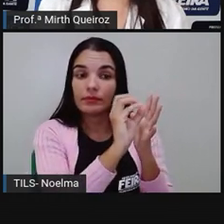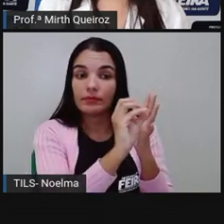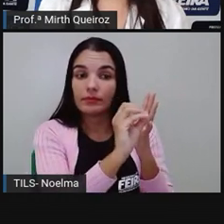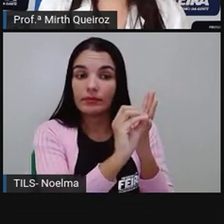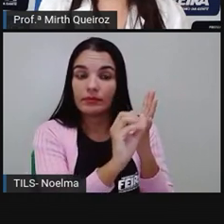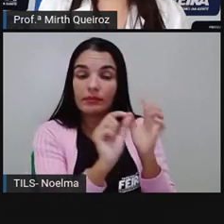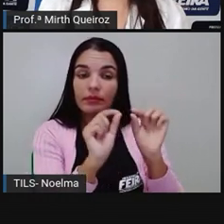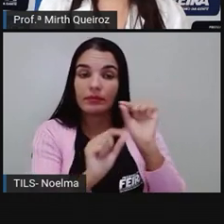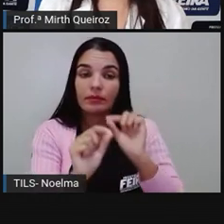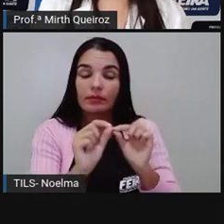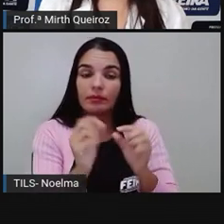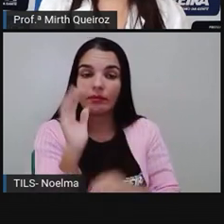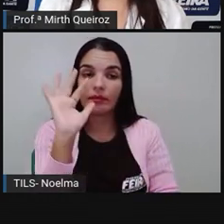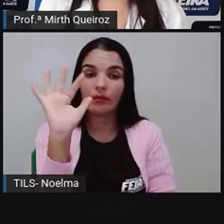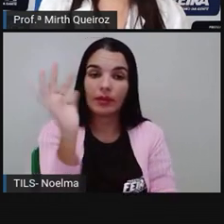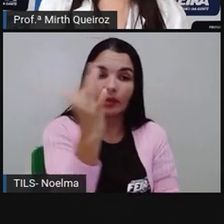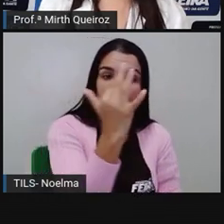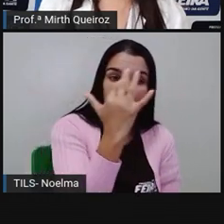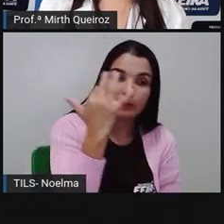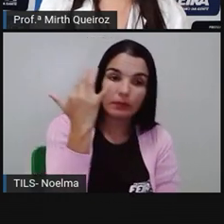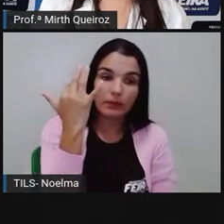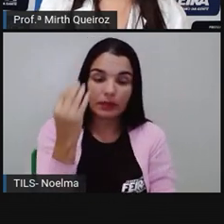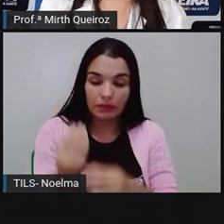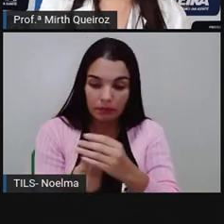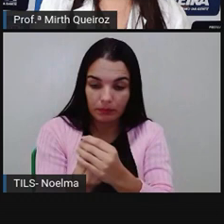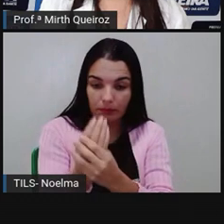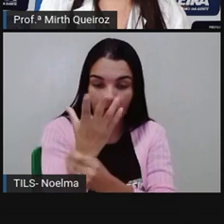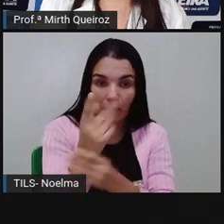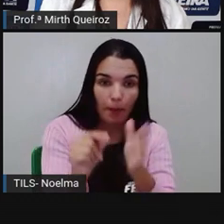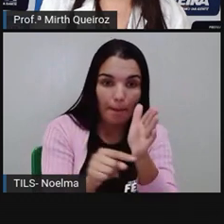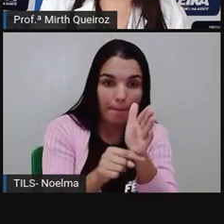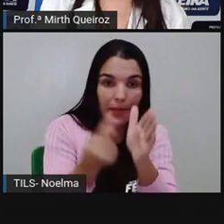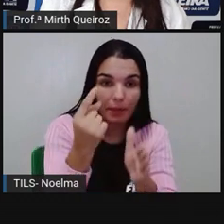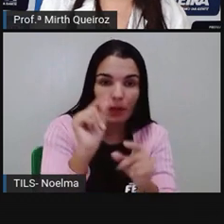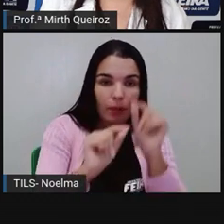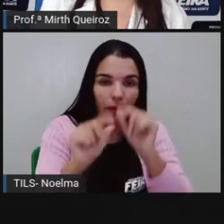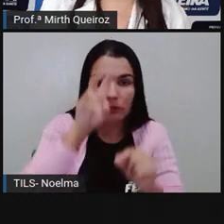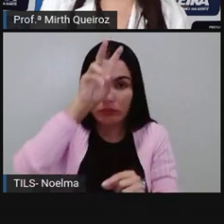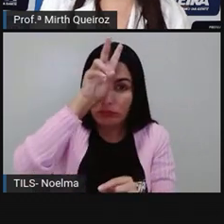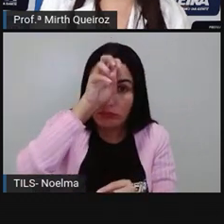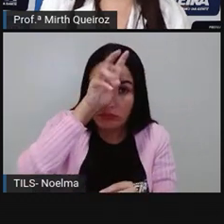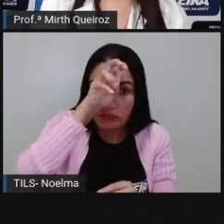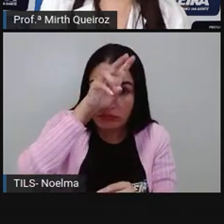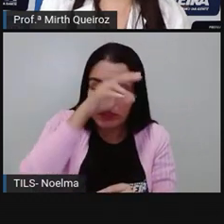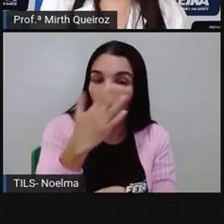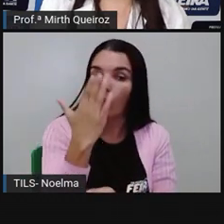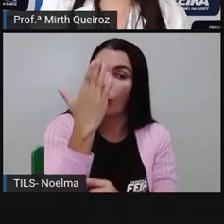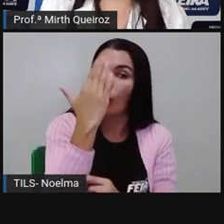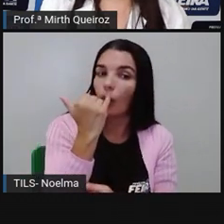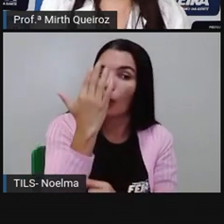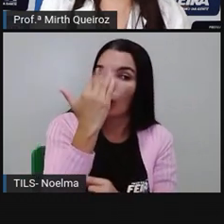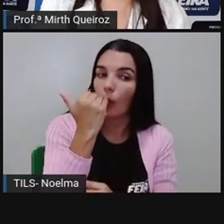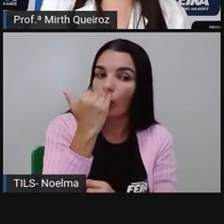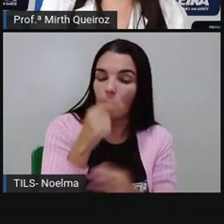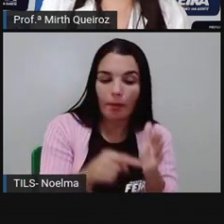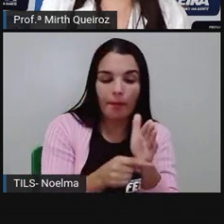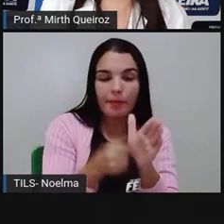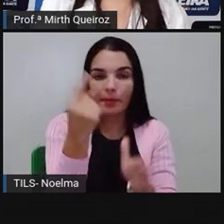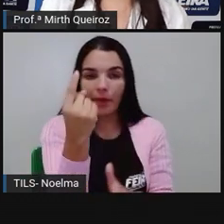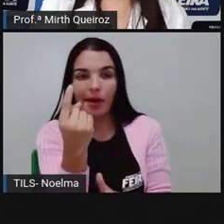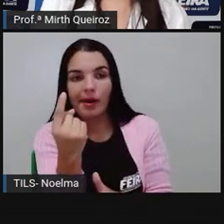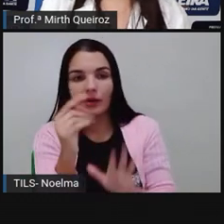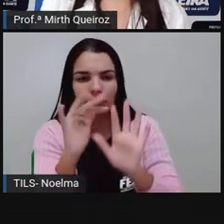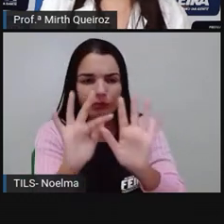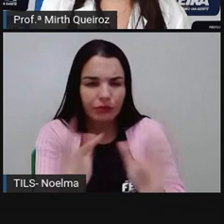vegetal, a planta, é produtora. Aí nós temos o grilo que come a planta. Será o quê? O consumidor primário. Nós já